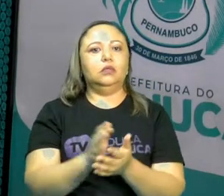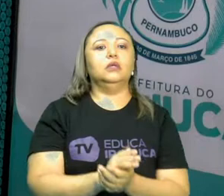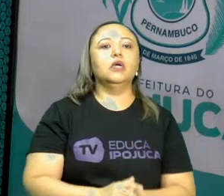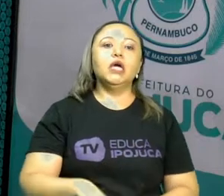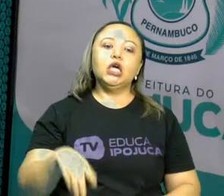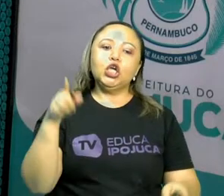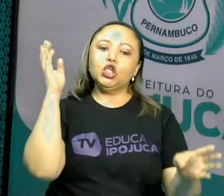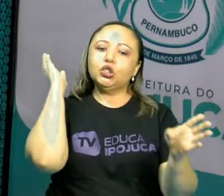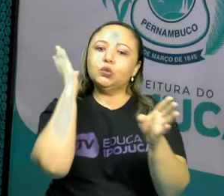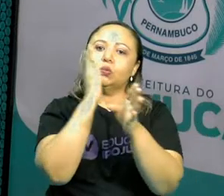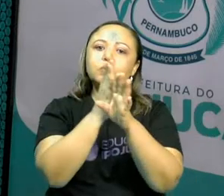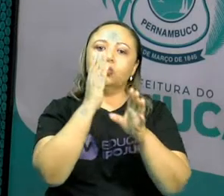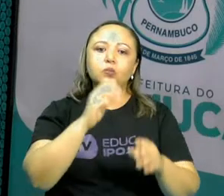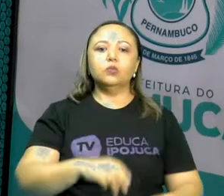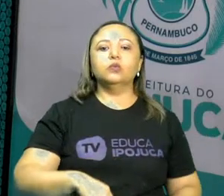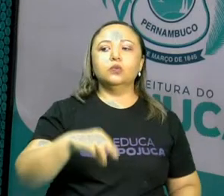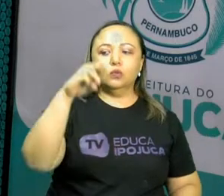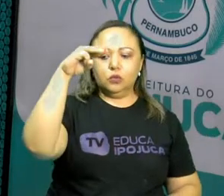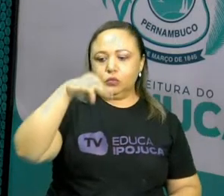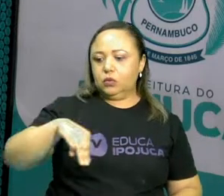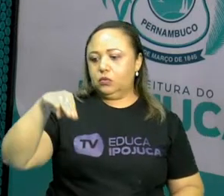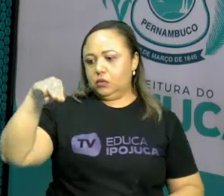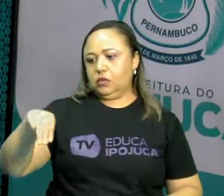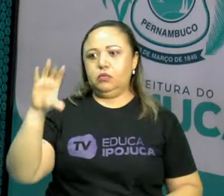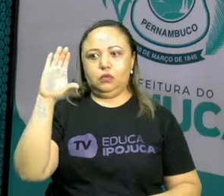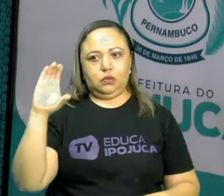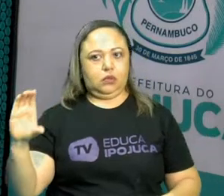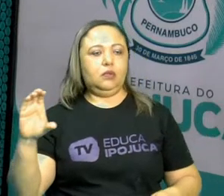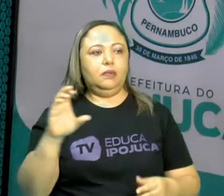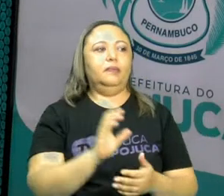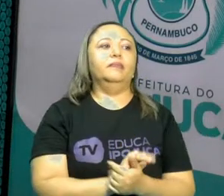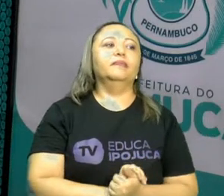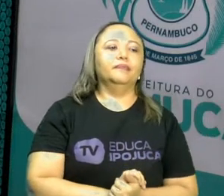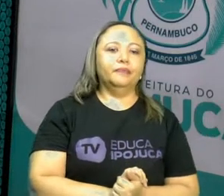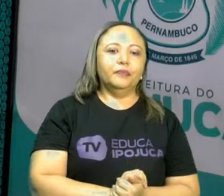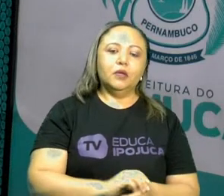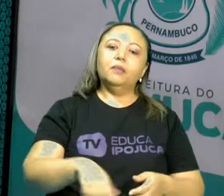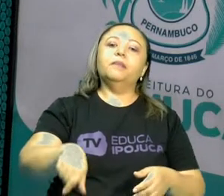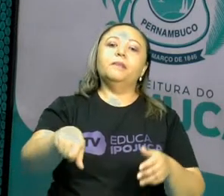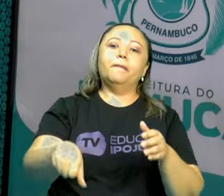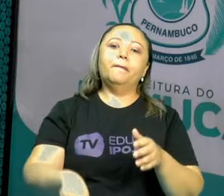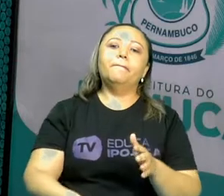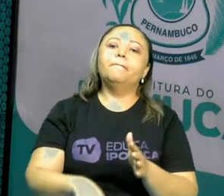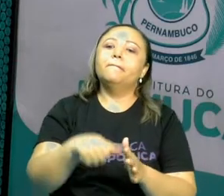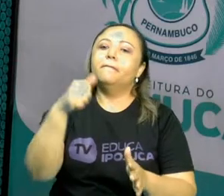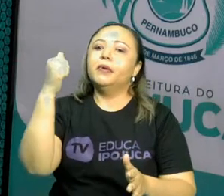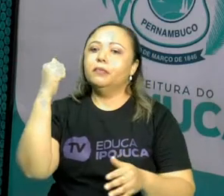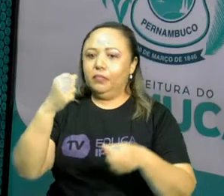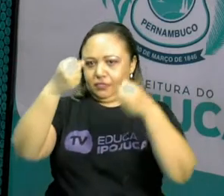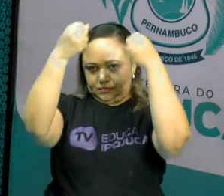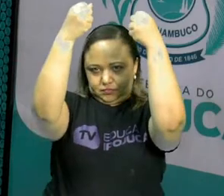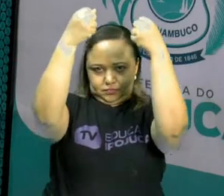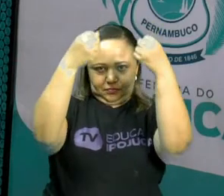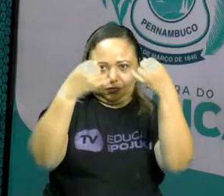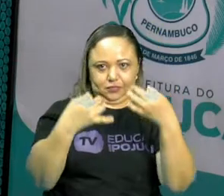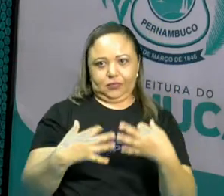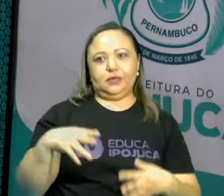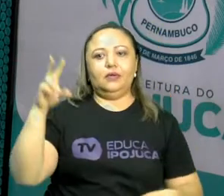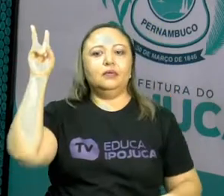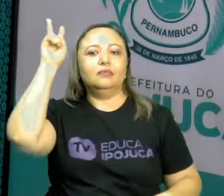o que é o mínimo múltiplo comum, o MNC. Para isso, eu vou contar uma historinha para vocês.